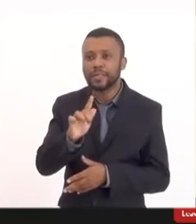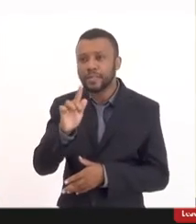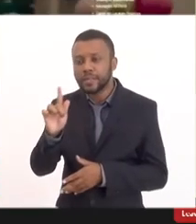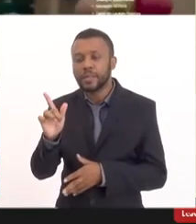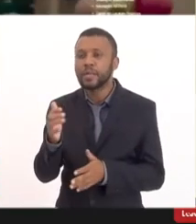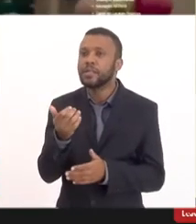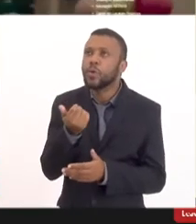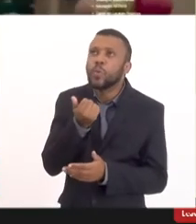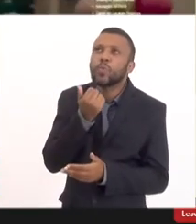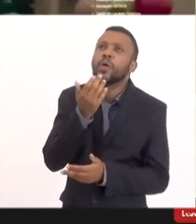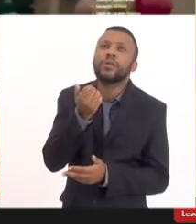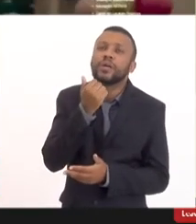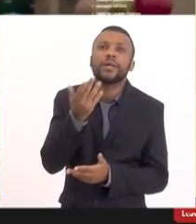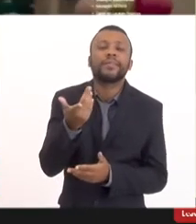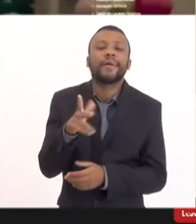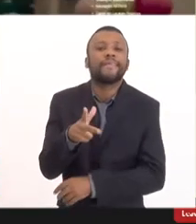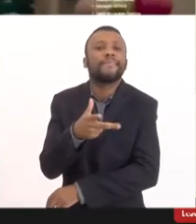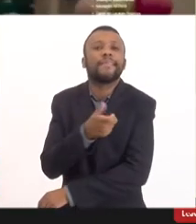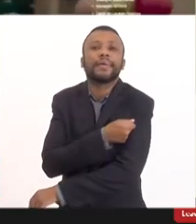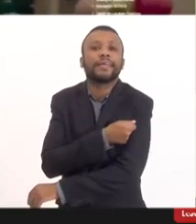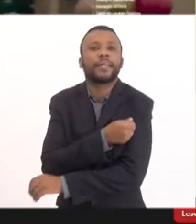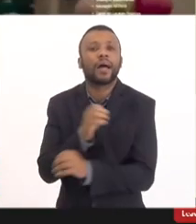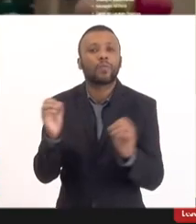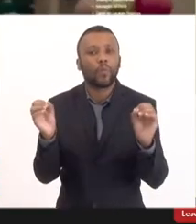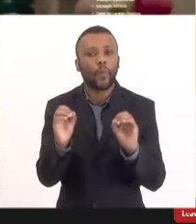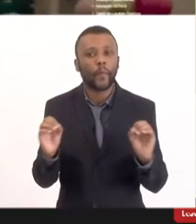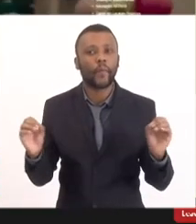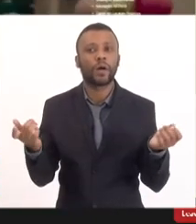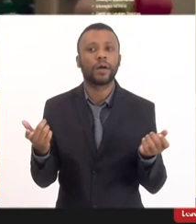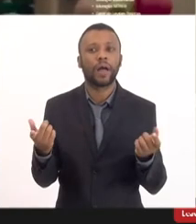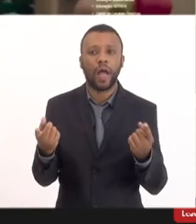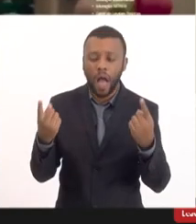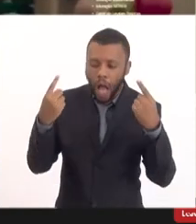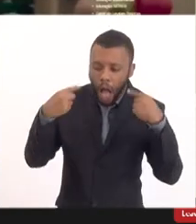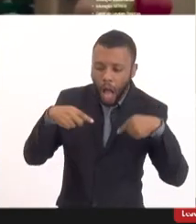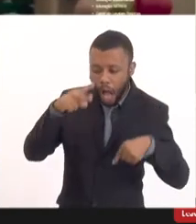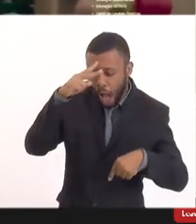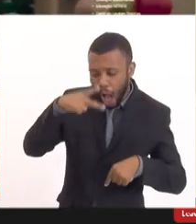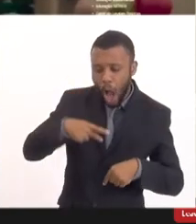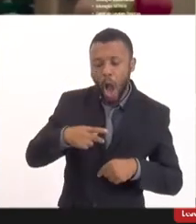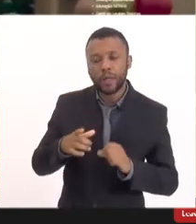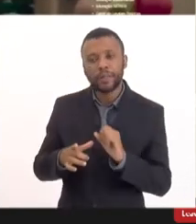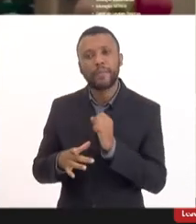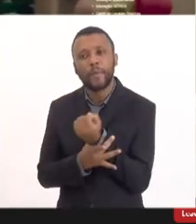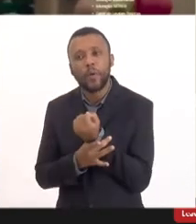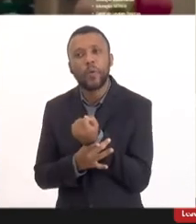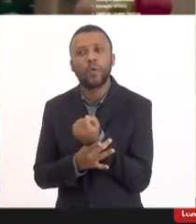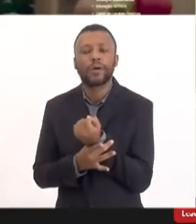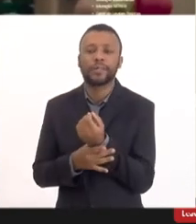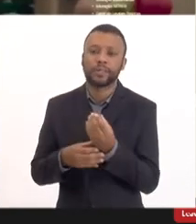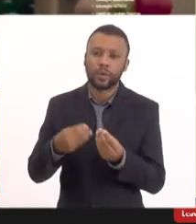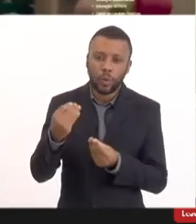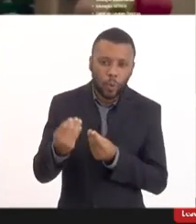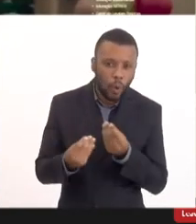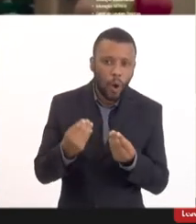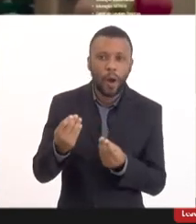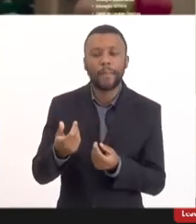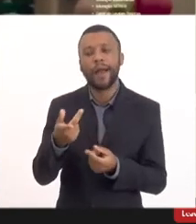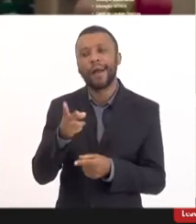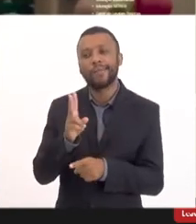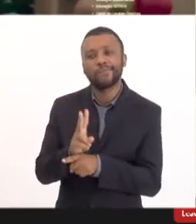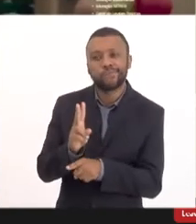vacinar então nem todo mundo pode tomar esse experimento doença autoimune mutação MTHF fator de Lein positivo discrasia doença